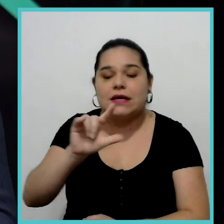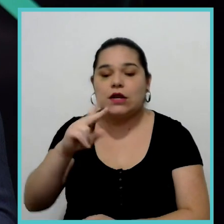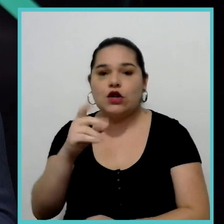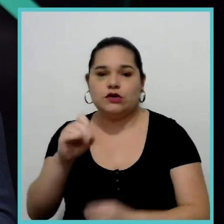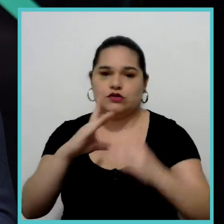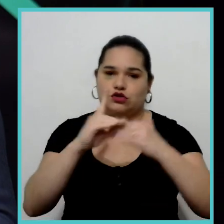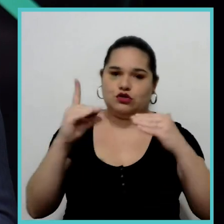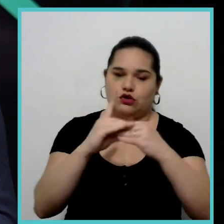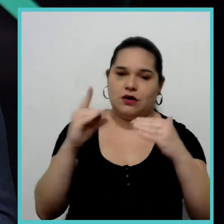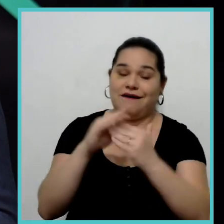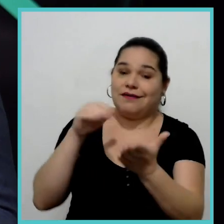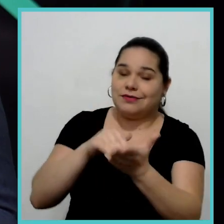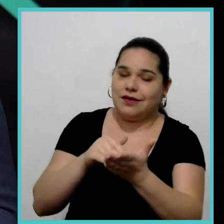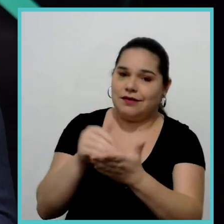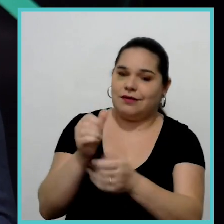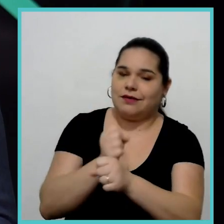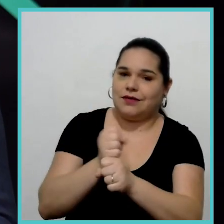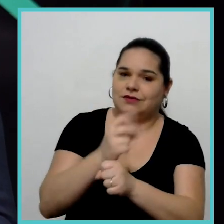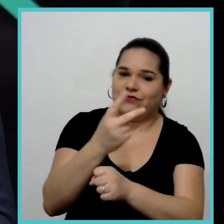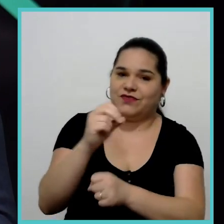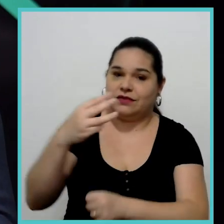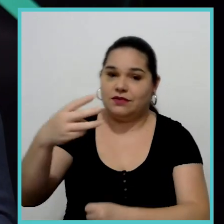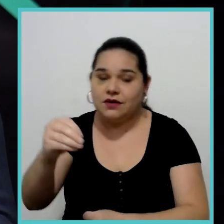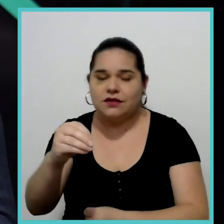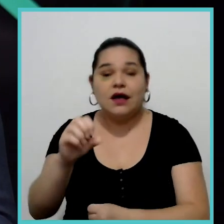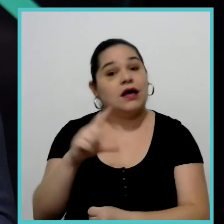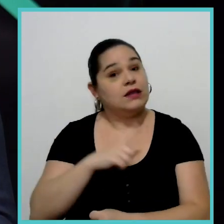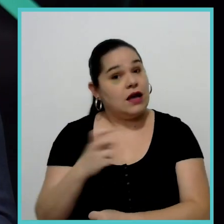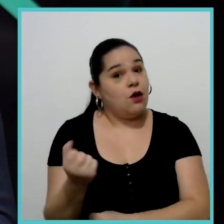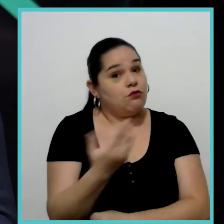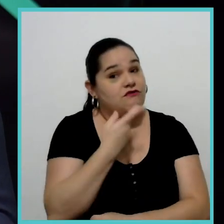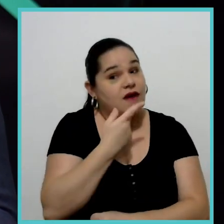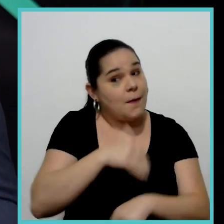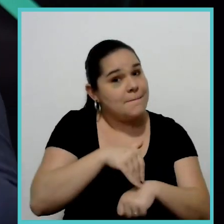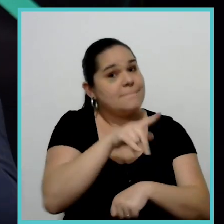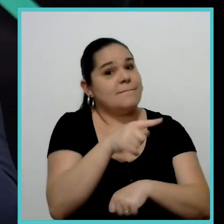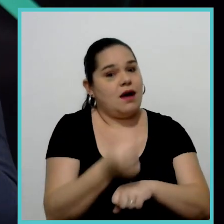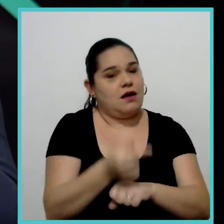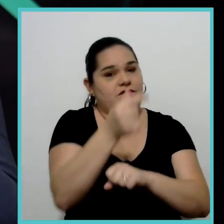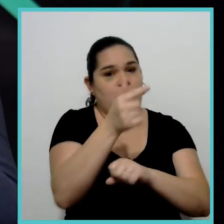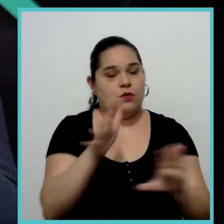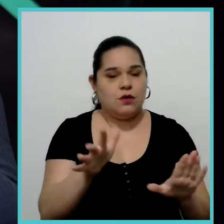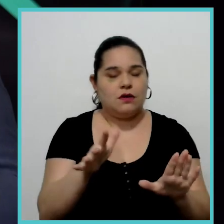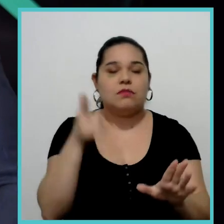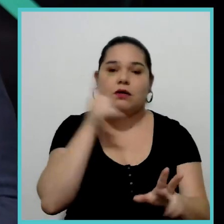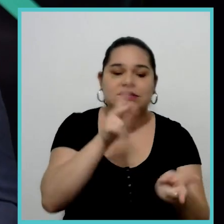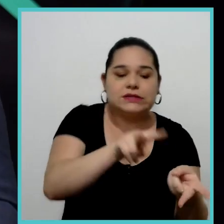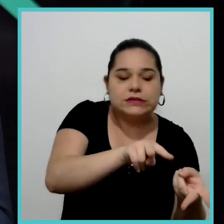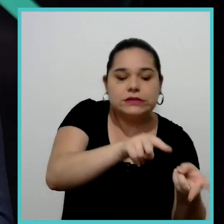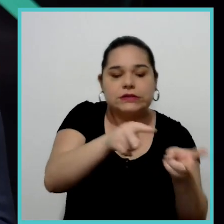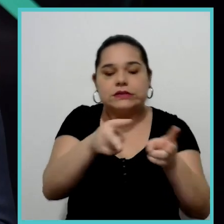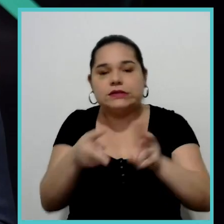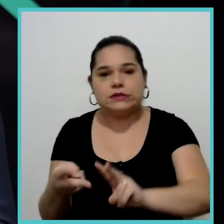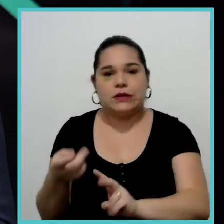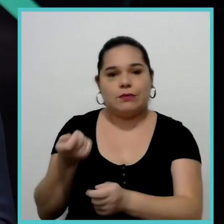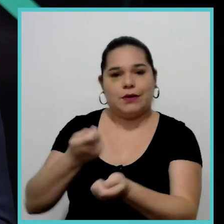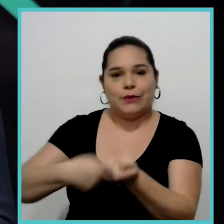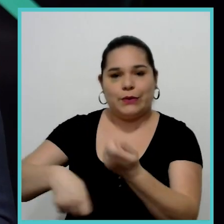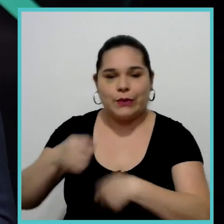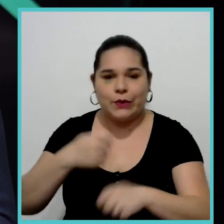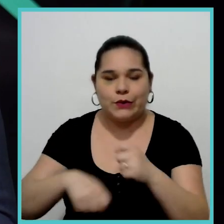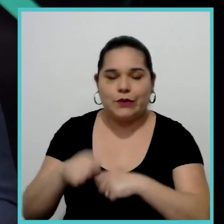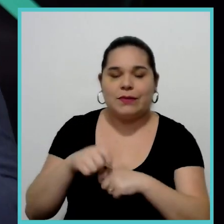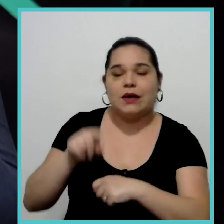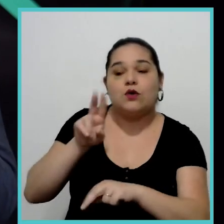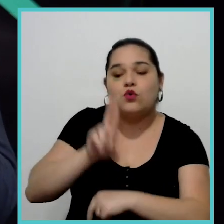2030, outros falam em recursos ainda mais grandiosos para que a gente consiga fazer essa transição para uma economia